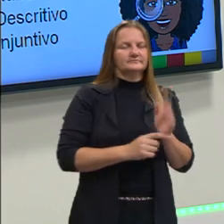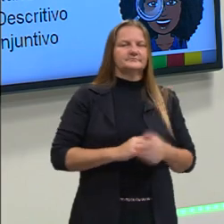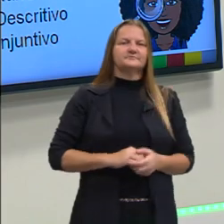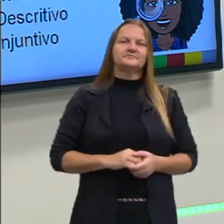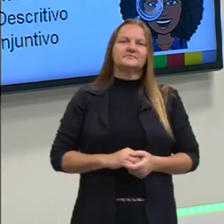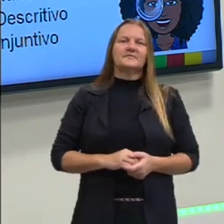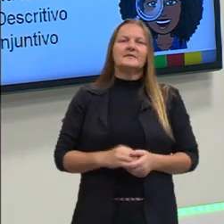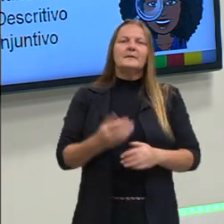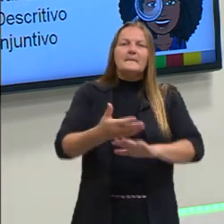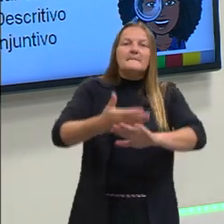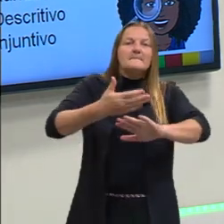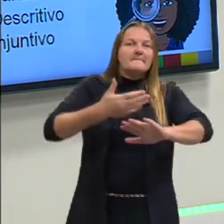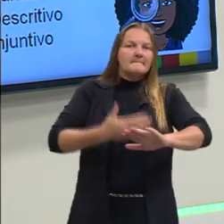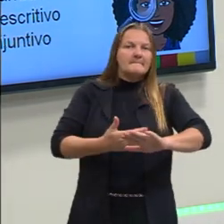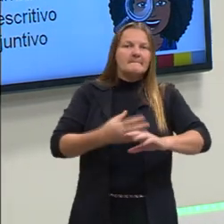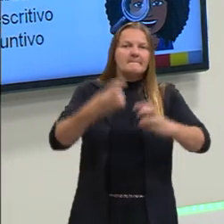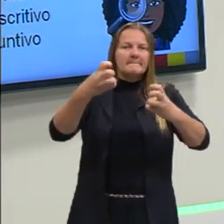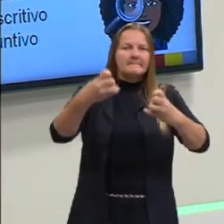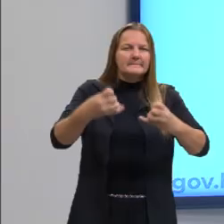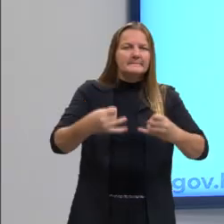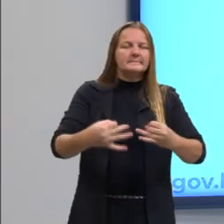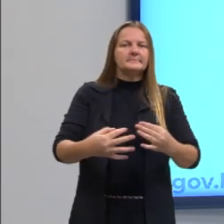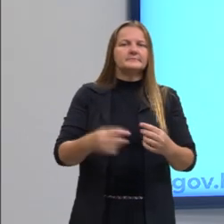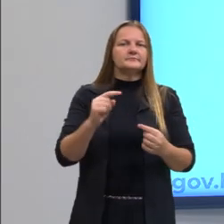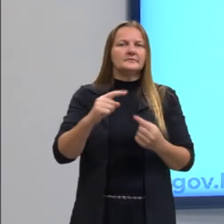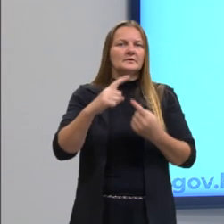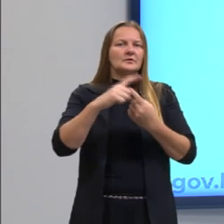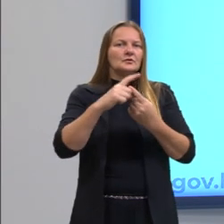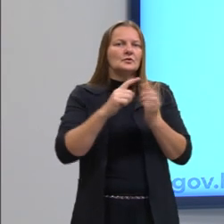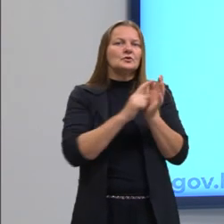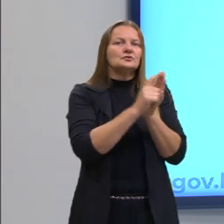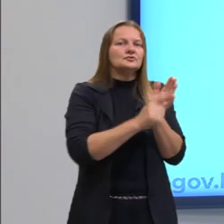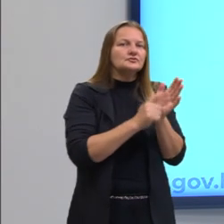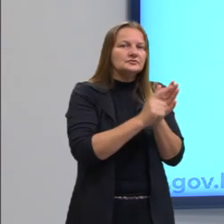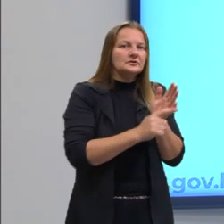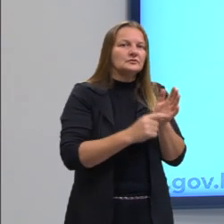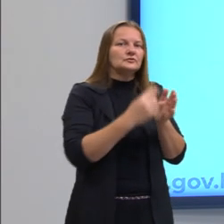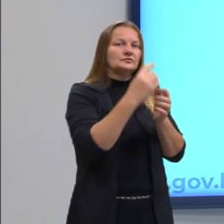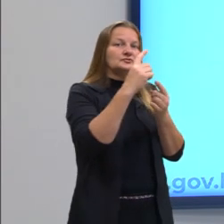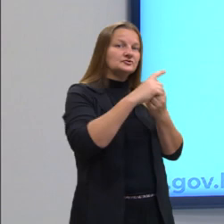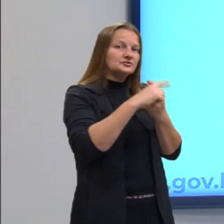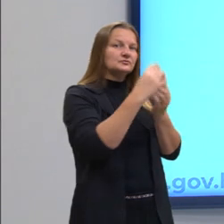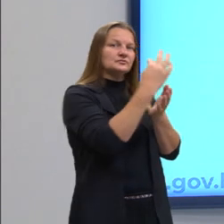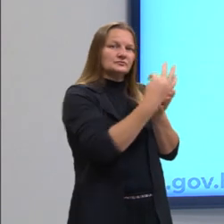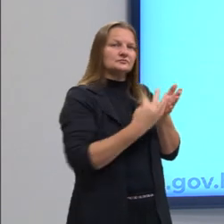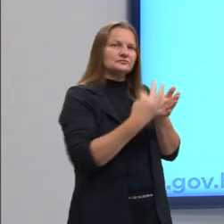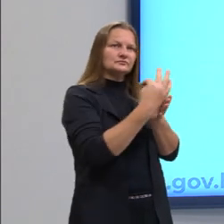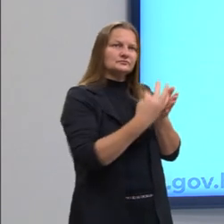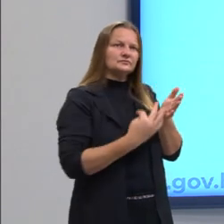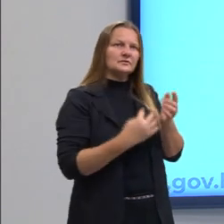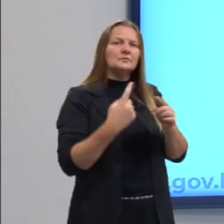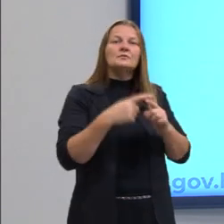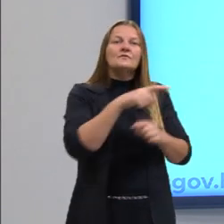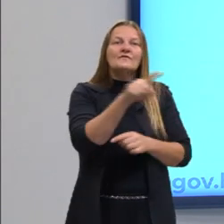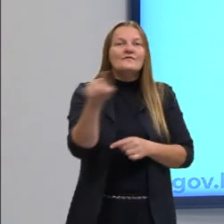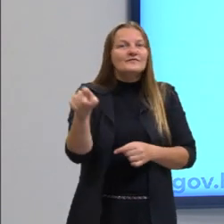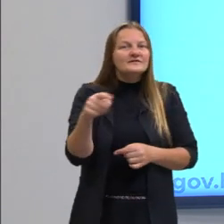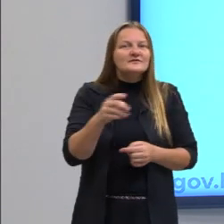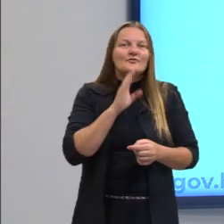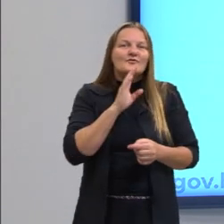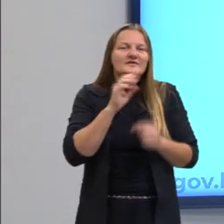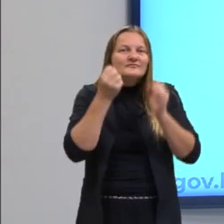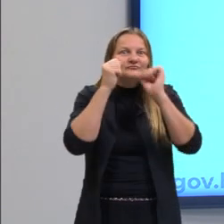Antes disso, nós estaremos falando sobre gêneros textuais e tipos textuais para que vocês possam